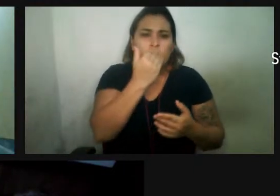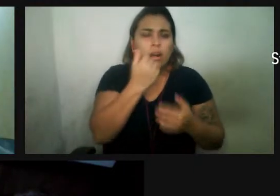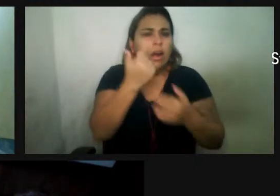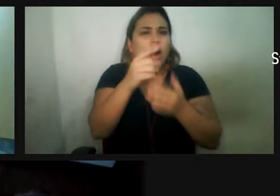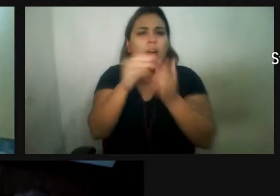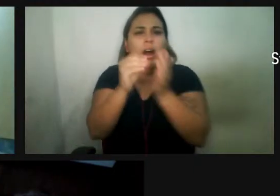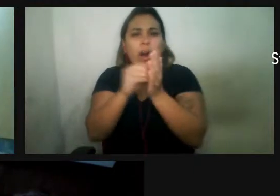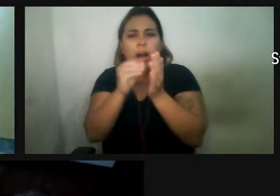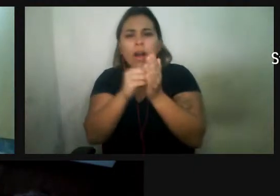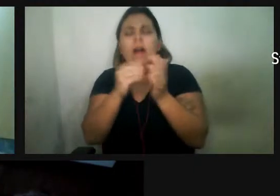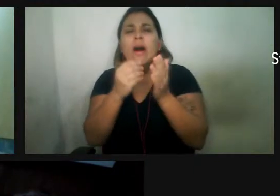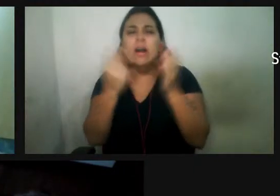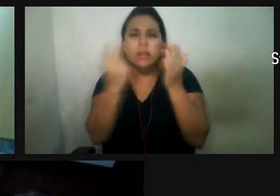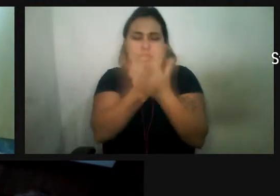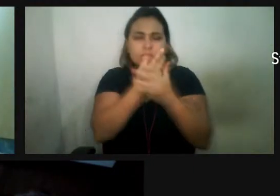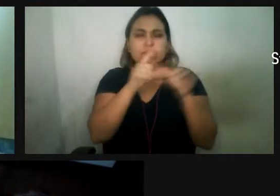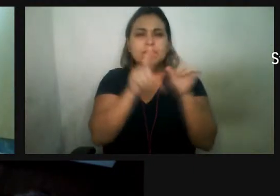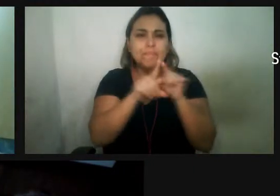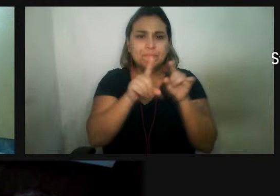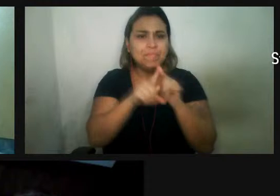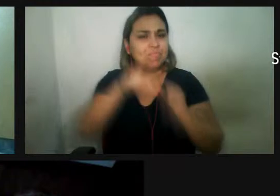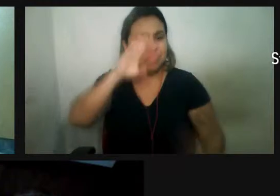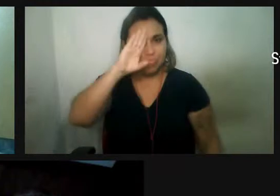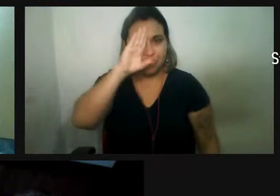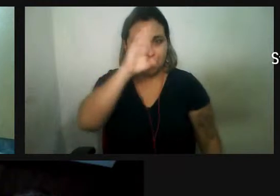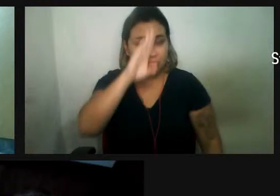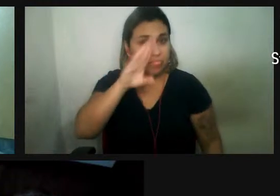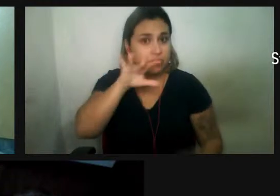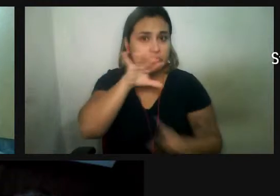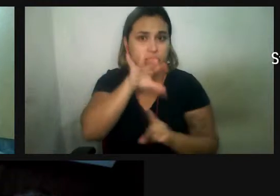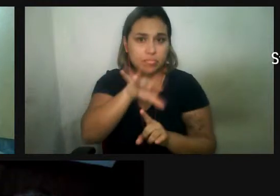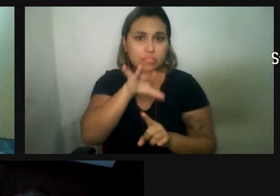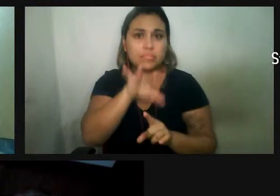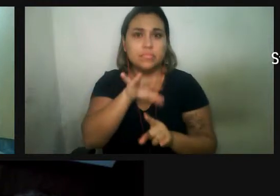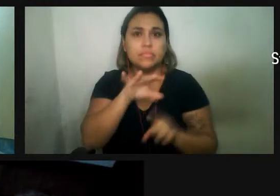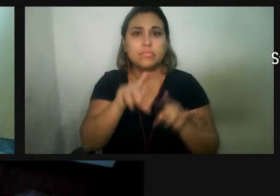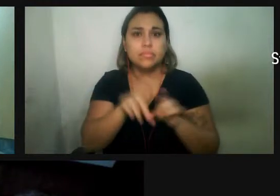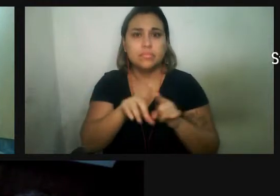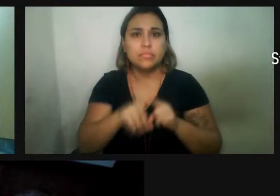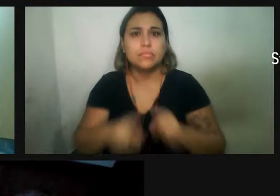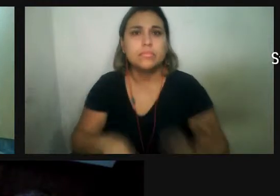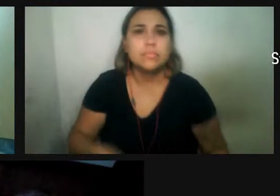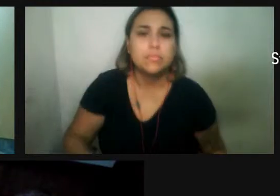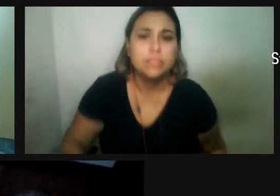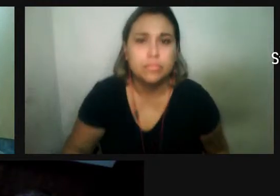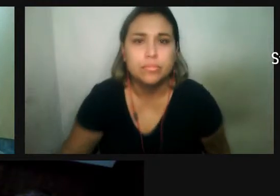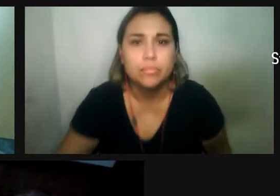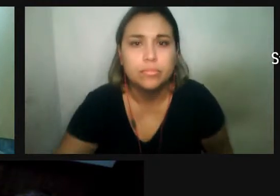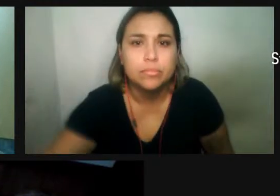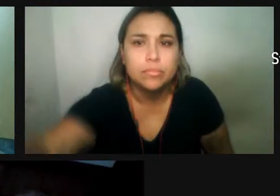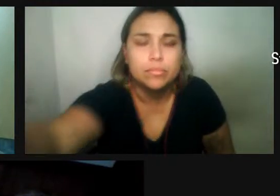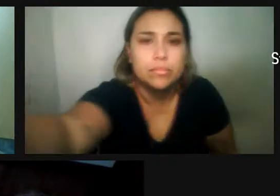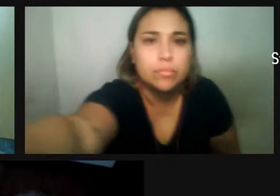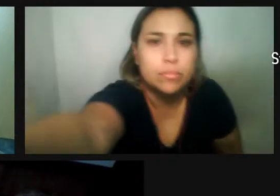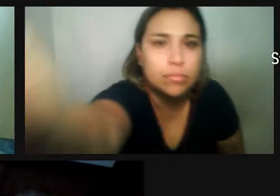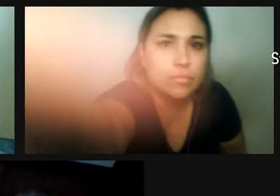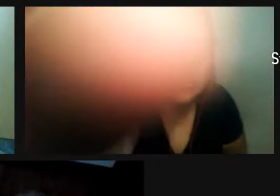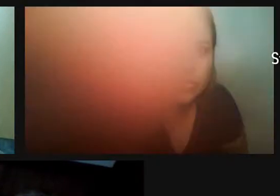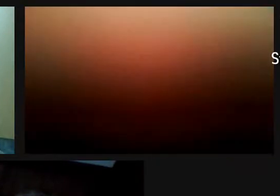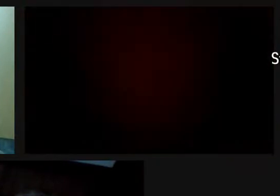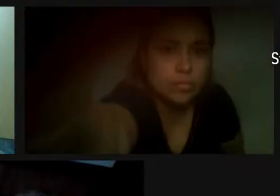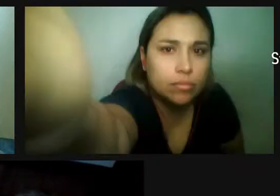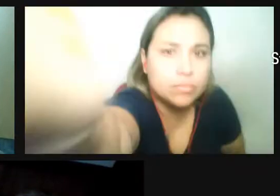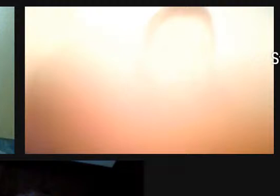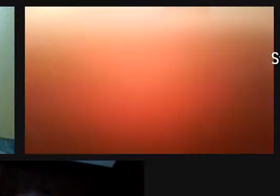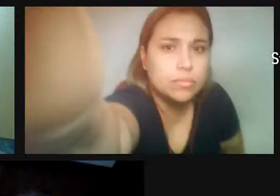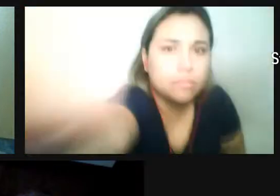predadores tenha sido o principal fator motivador que fez com que esses animais fossem buscando alimento no mar e,